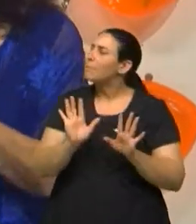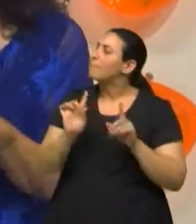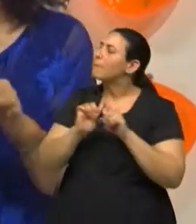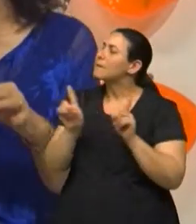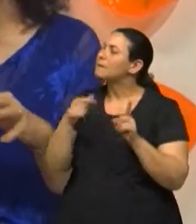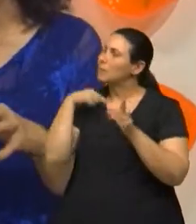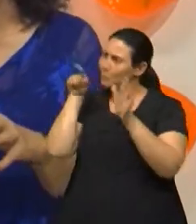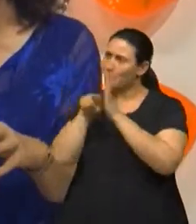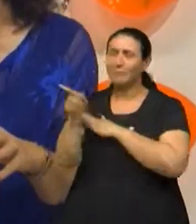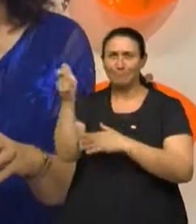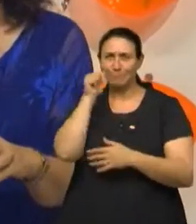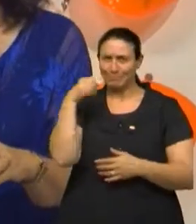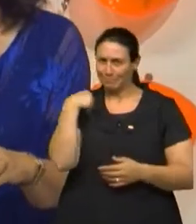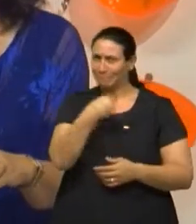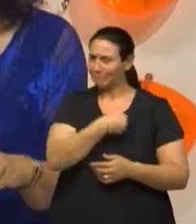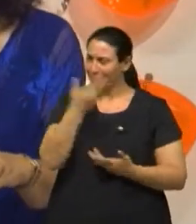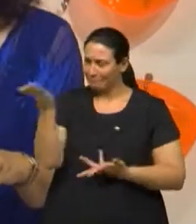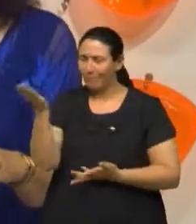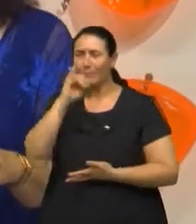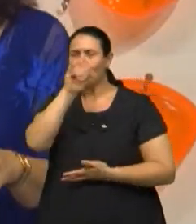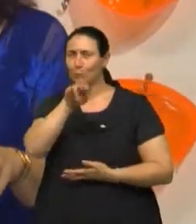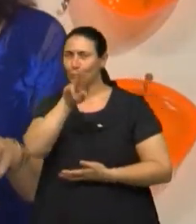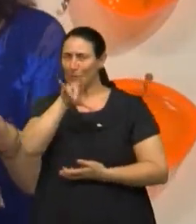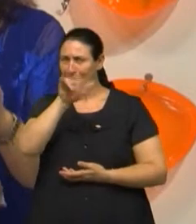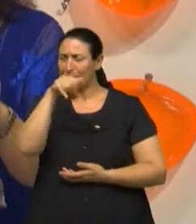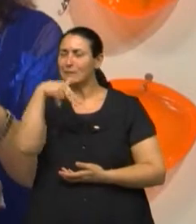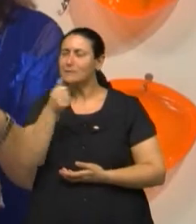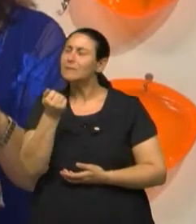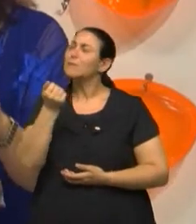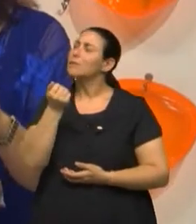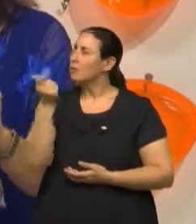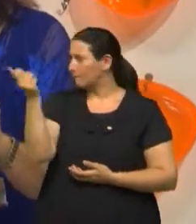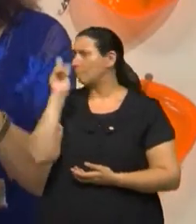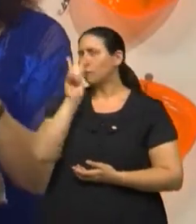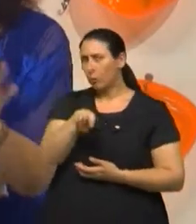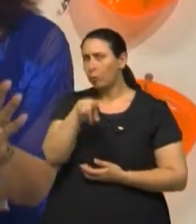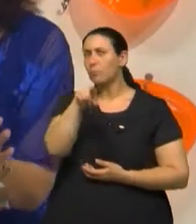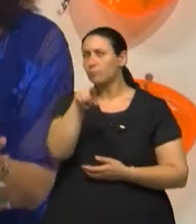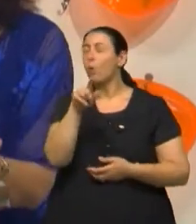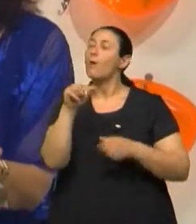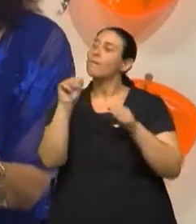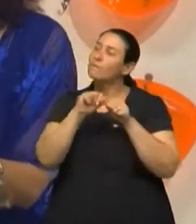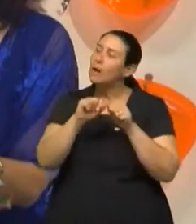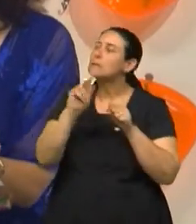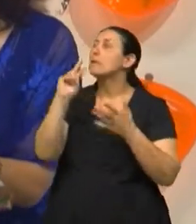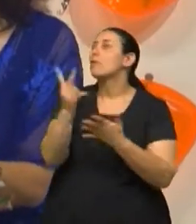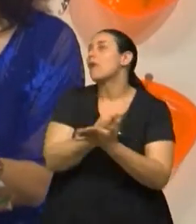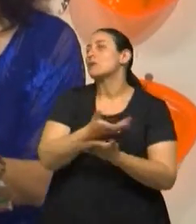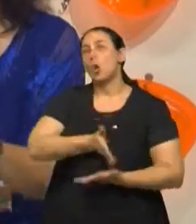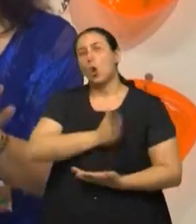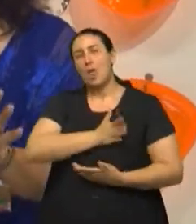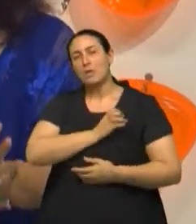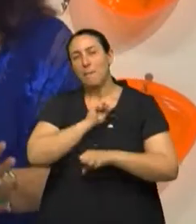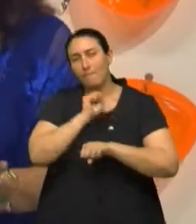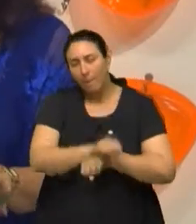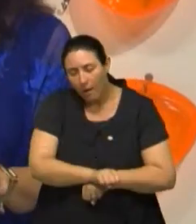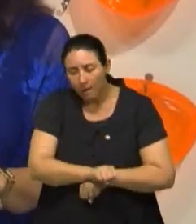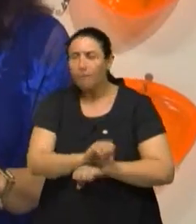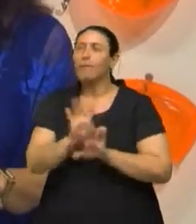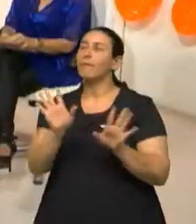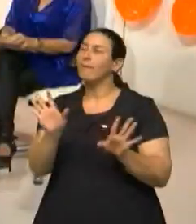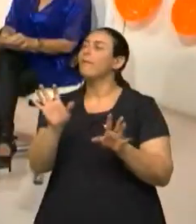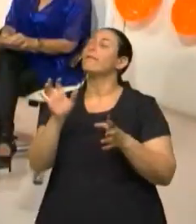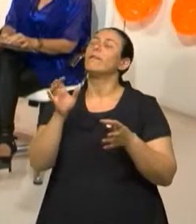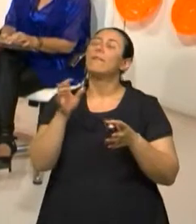doutora, agora vamos conversar um pouquinho aqui, doutora Juliana. A gente viu ali o que a gente faz numa parada respiratória, por exemplo, né? A primeira